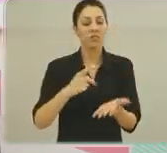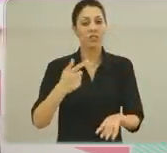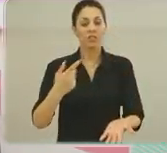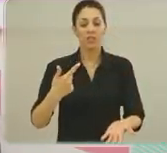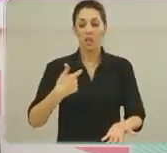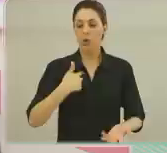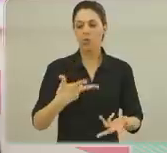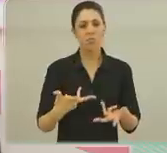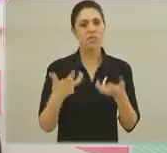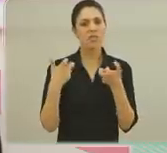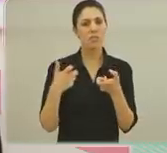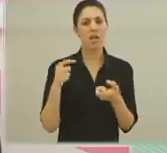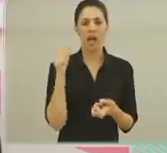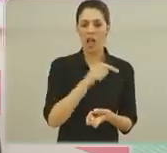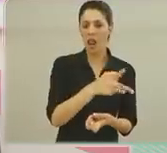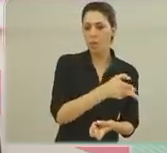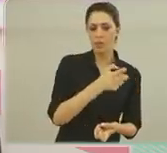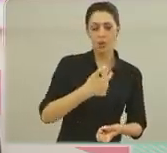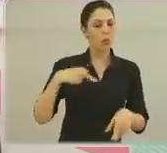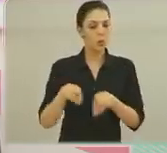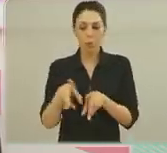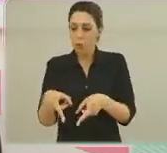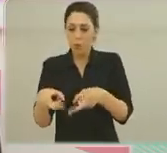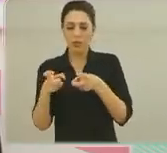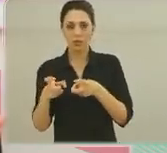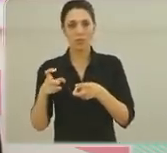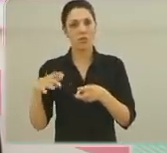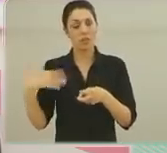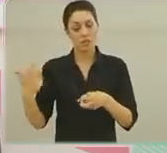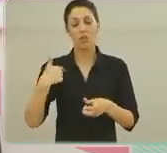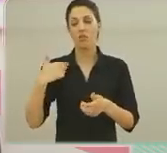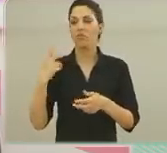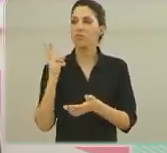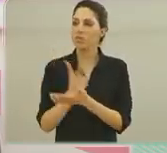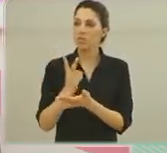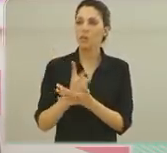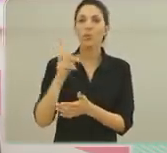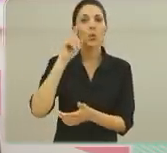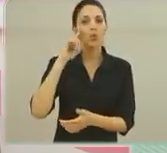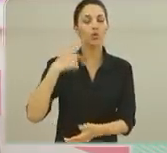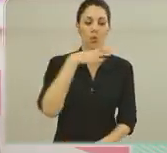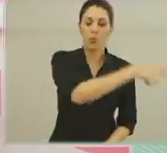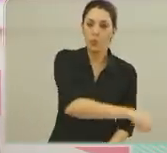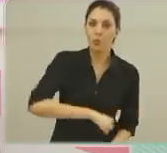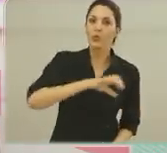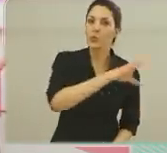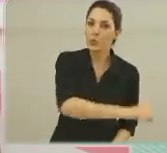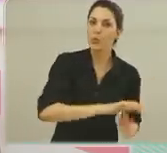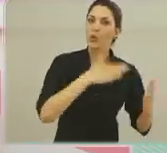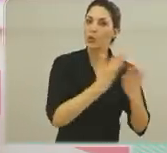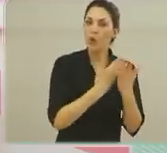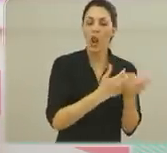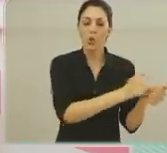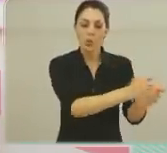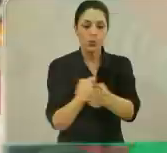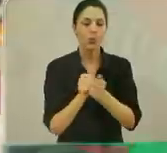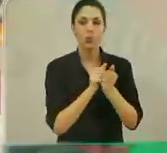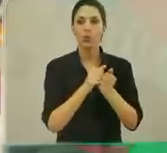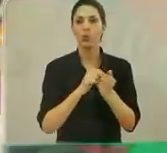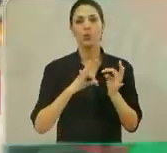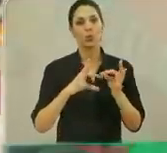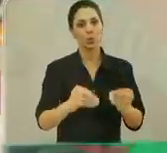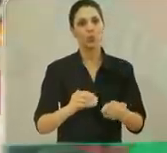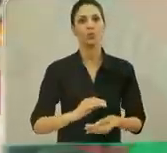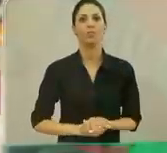não percebi, nem ela nem eu percebi. Olha que eu venho buscar a Júlia todos os dias, convivo com todos eles.